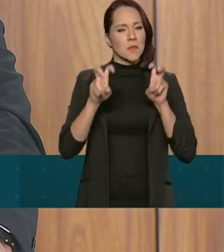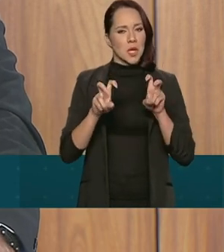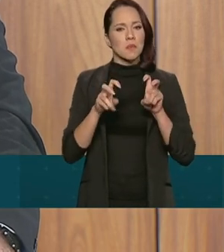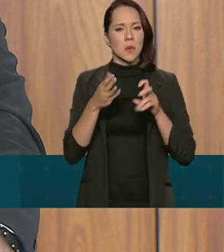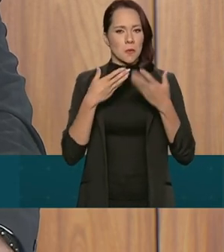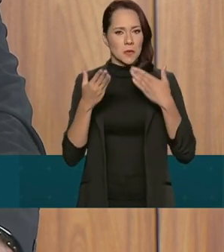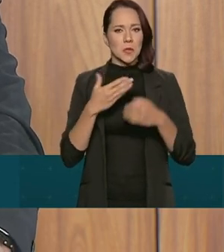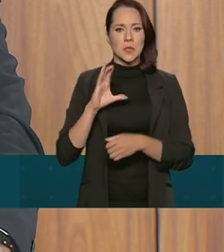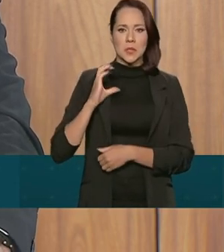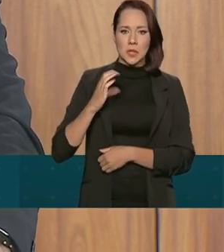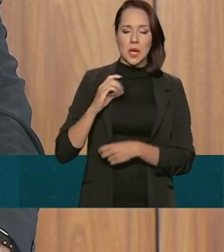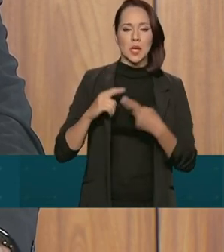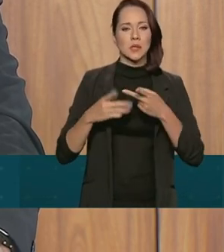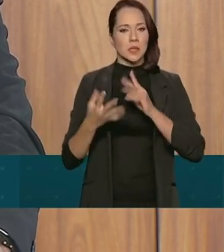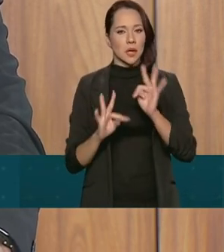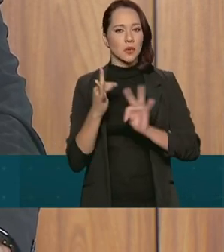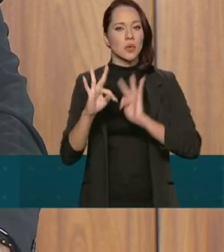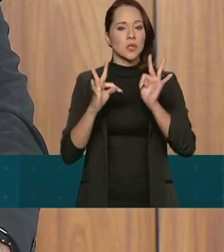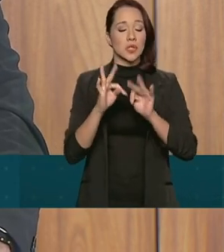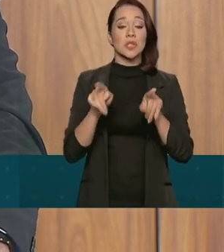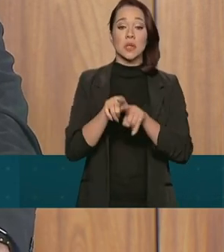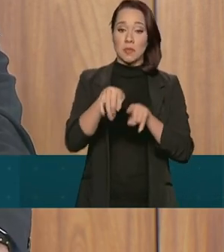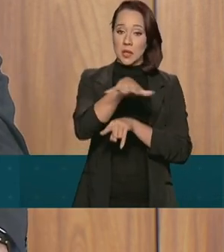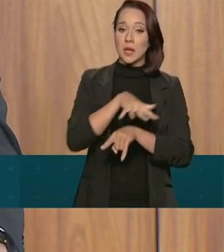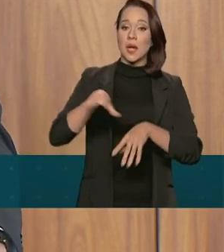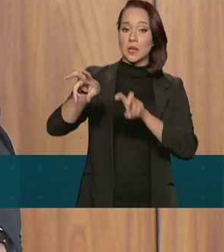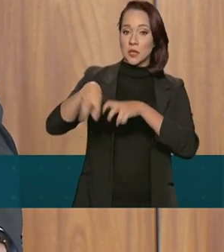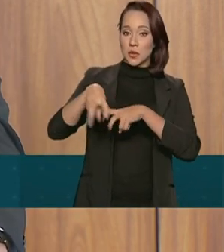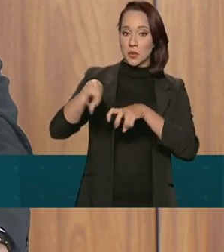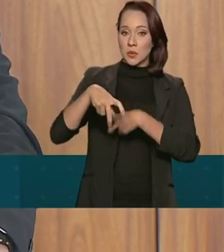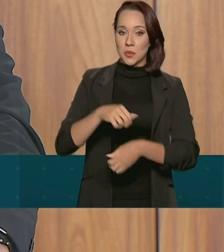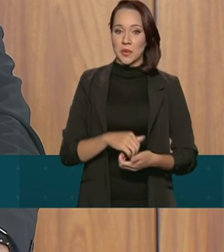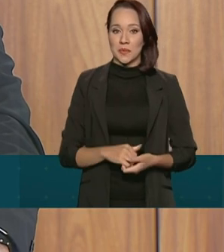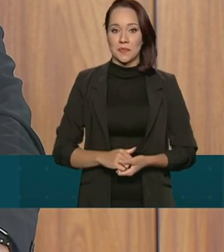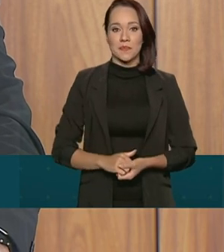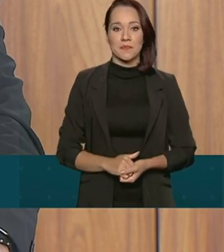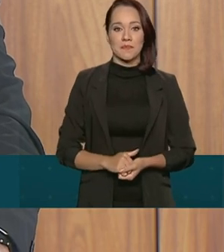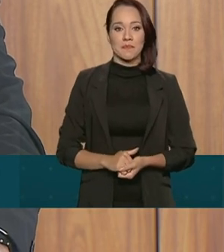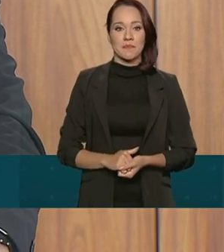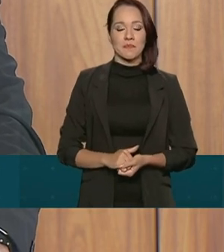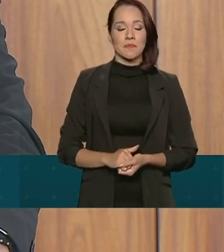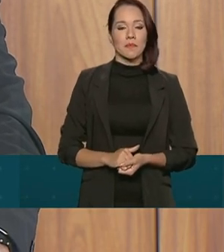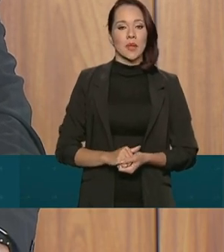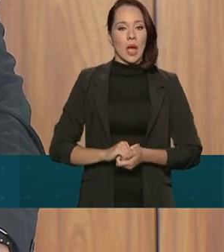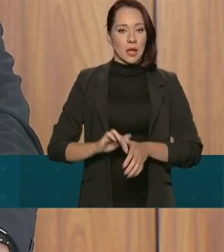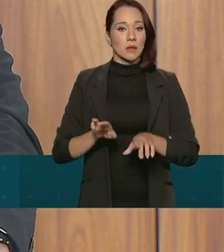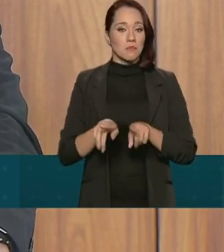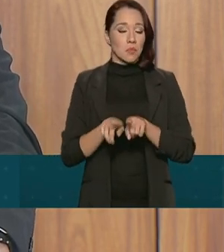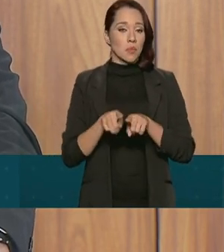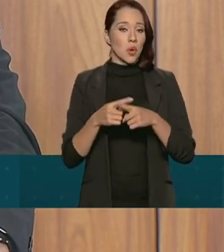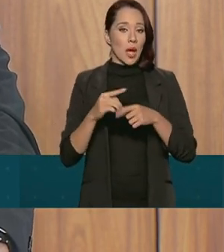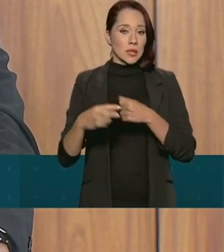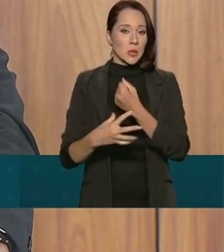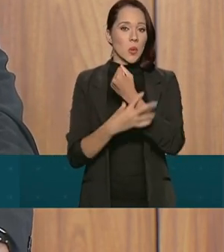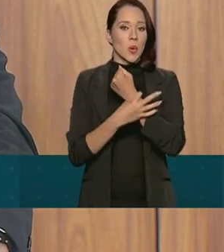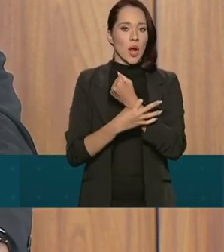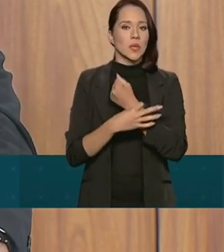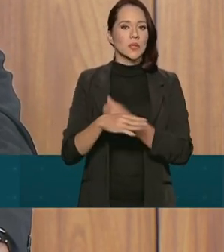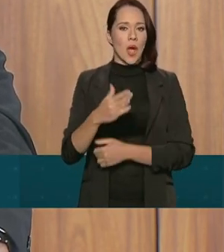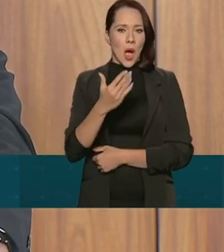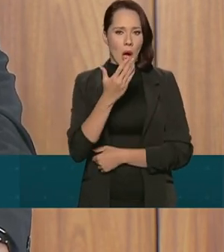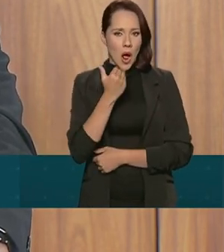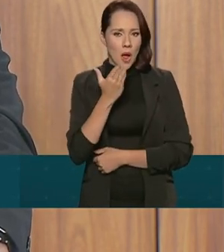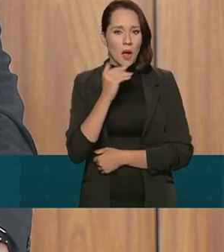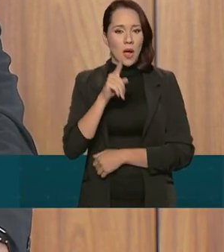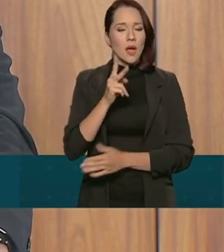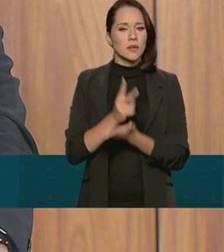e, por que não dizer também, da agricultura. A segurança alimentar é sempre um